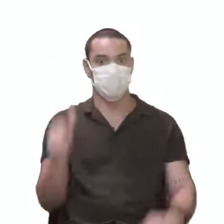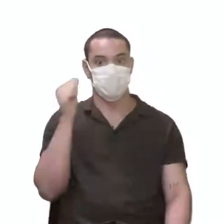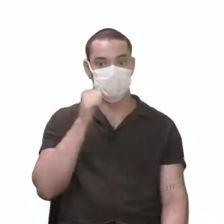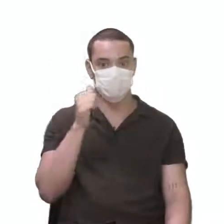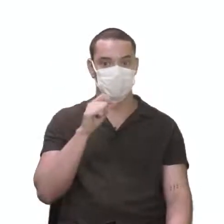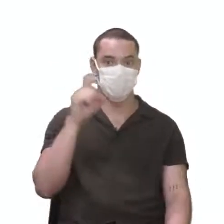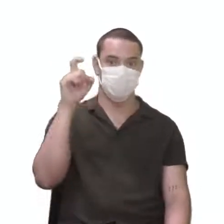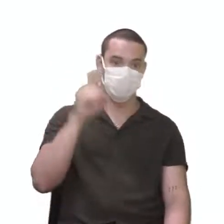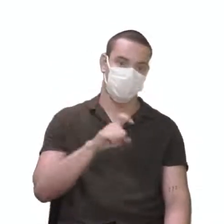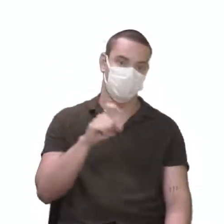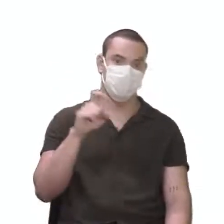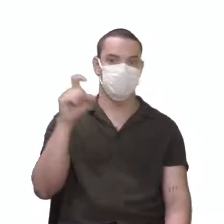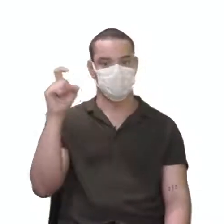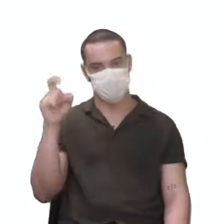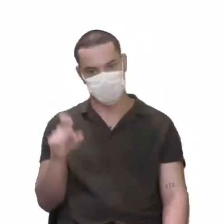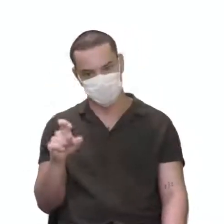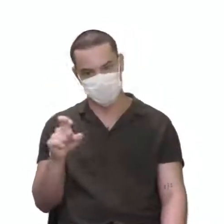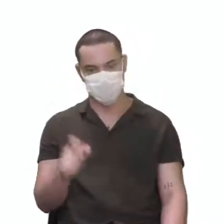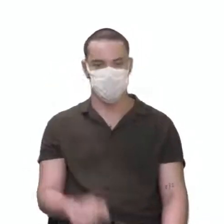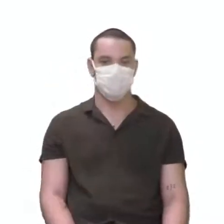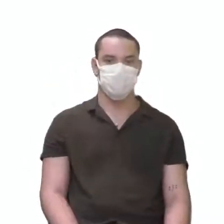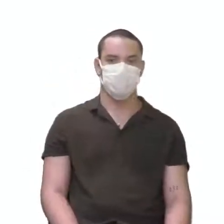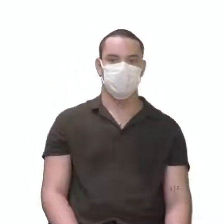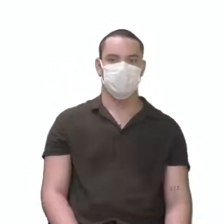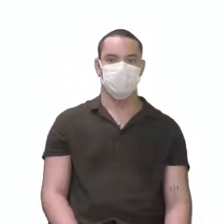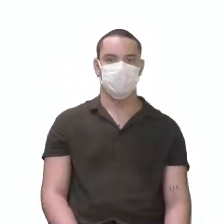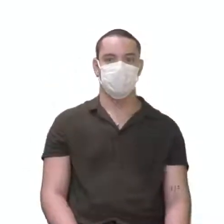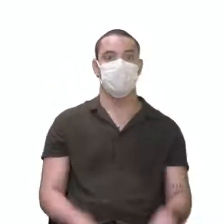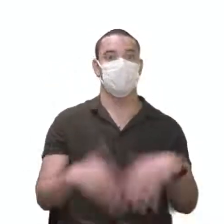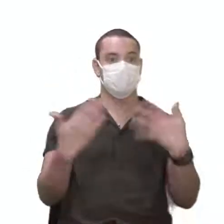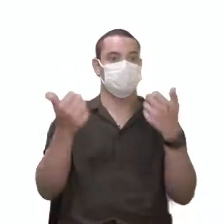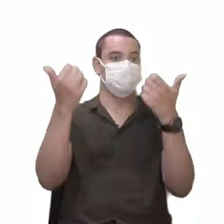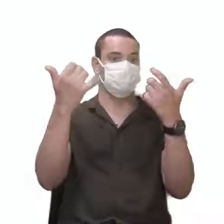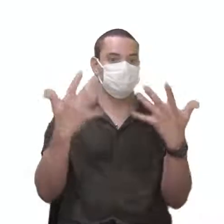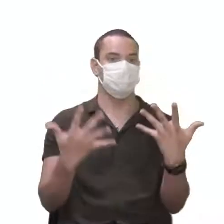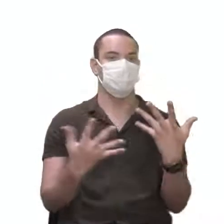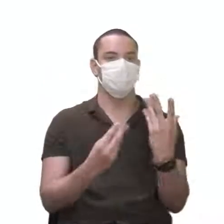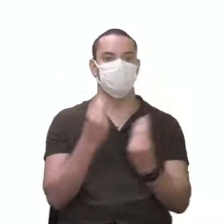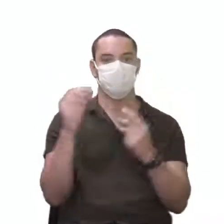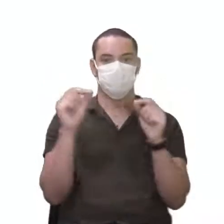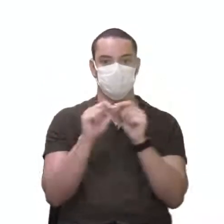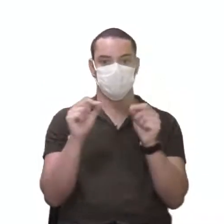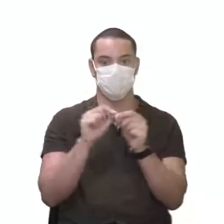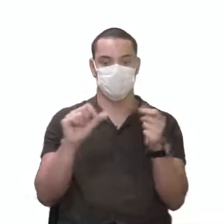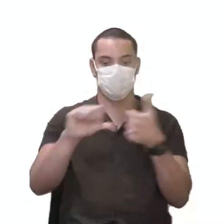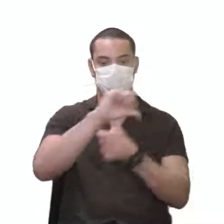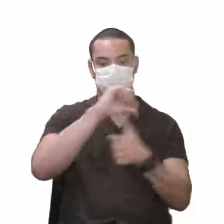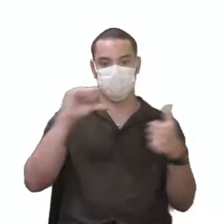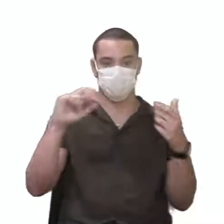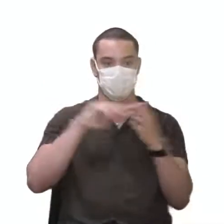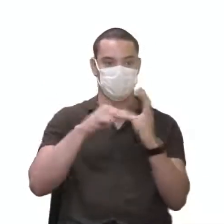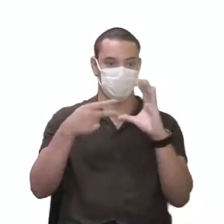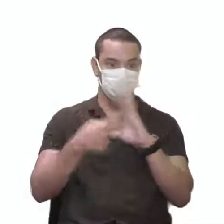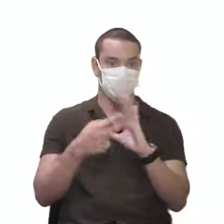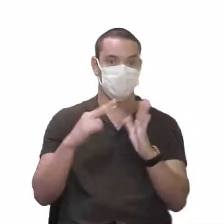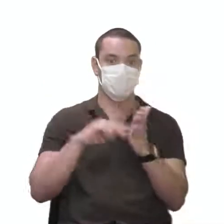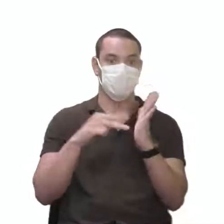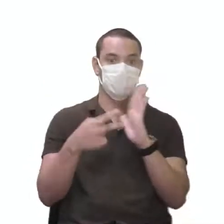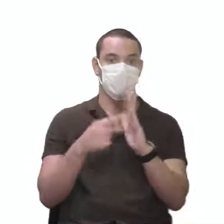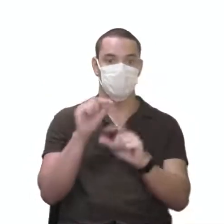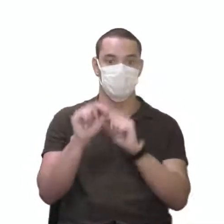x, x. Tá bom? aí, quando a gente vai fazer o cruzamento desses alelos, o a gente tem?